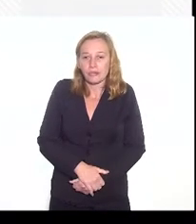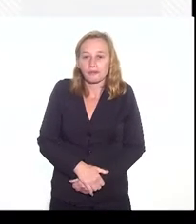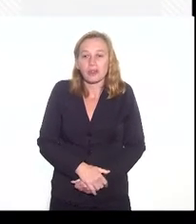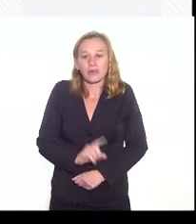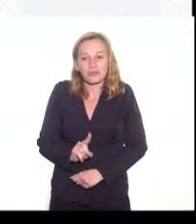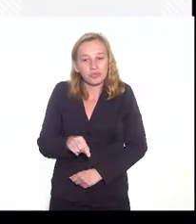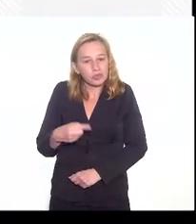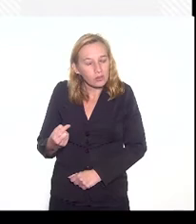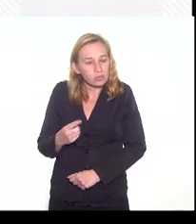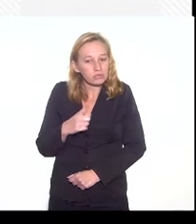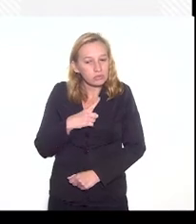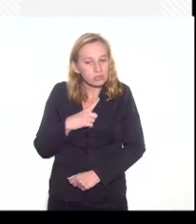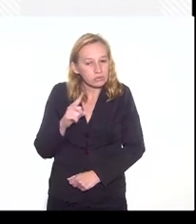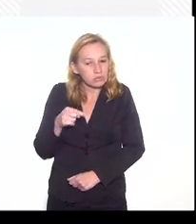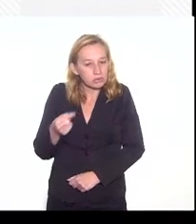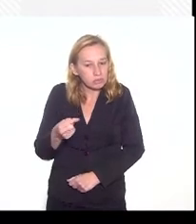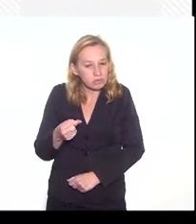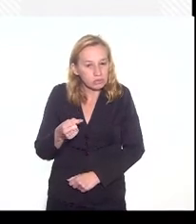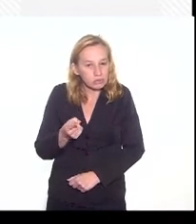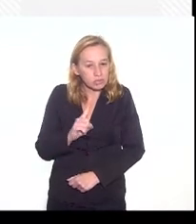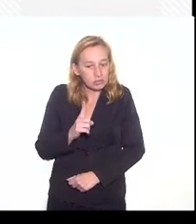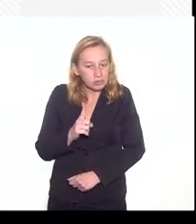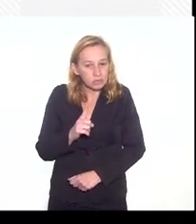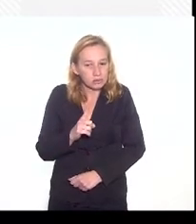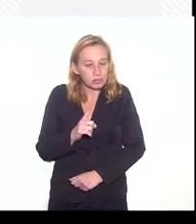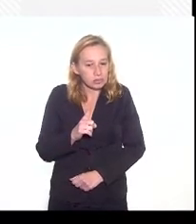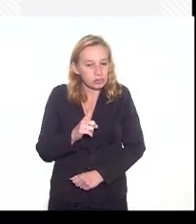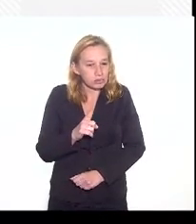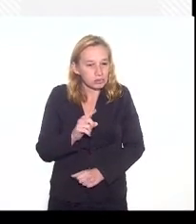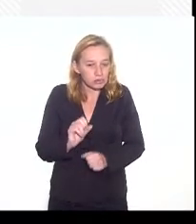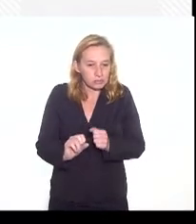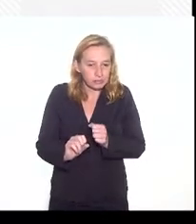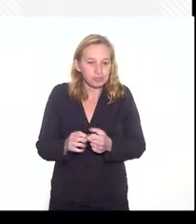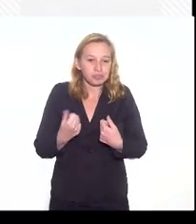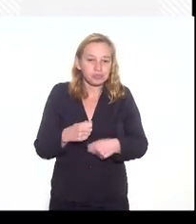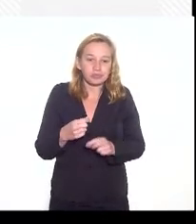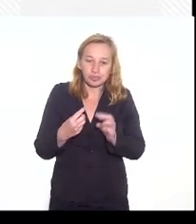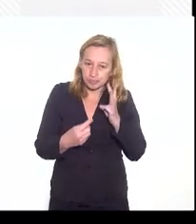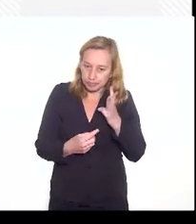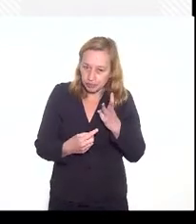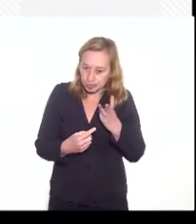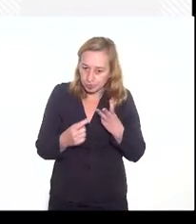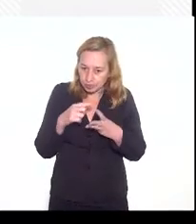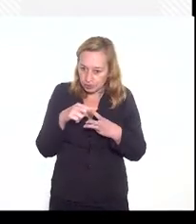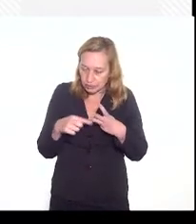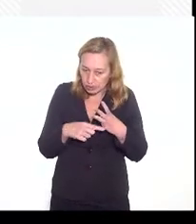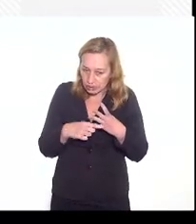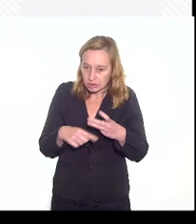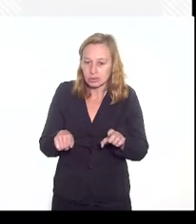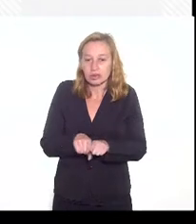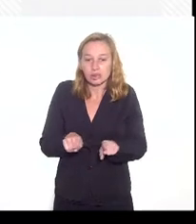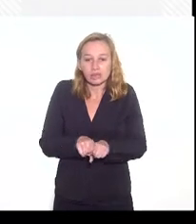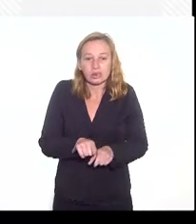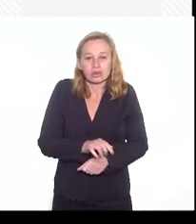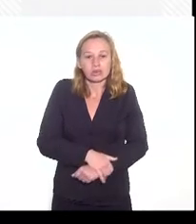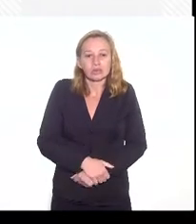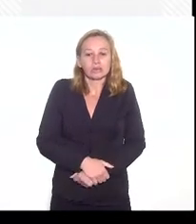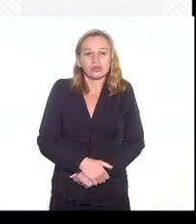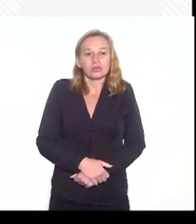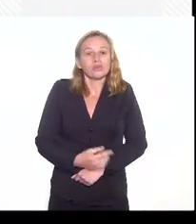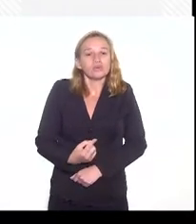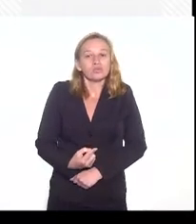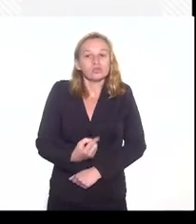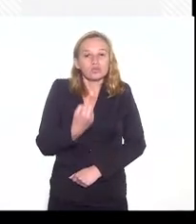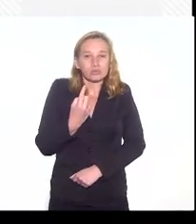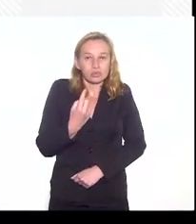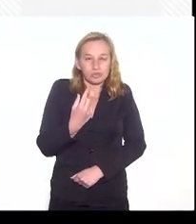Depois a gente tem outras que ainda não foram feitas e a gente precisa de três também, a regra dos três quadros, sendo que uma